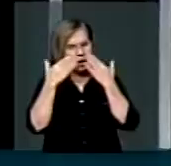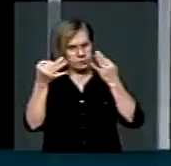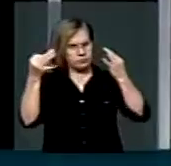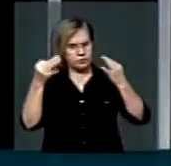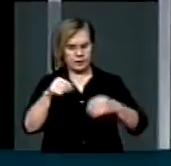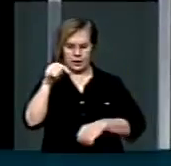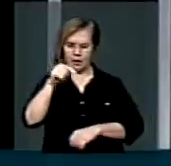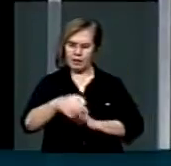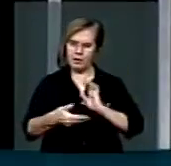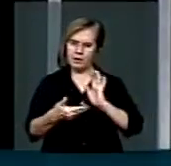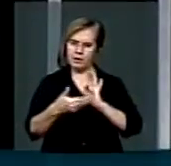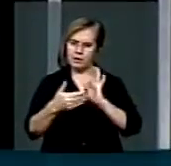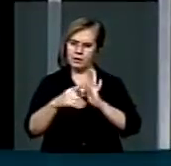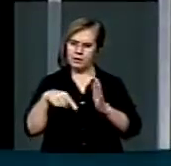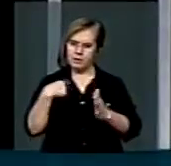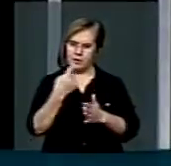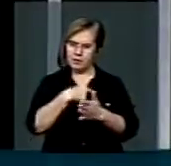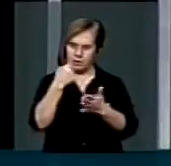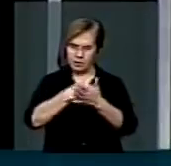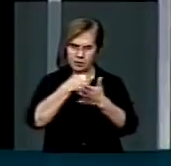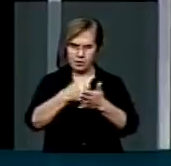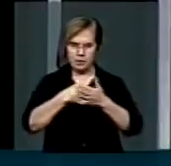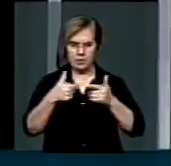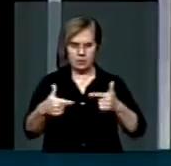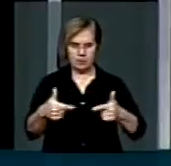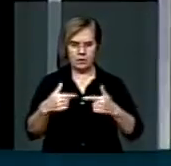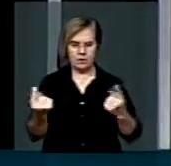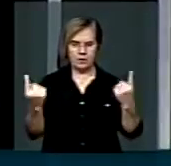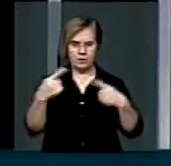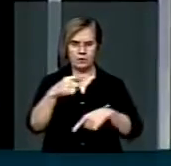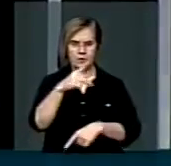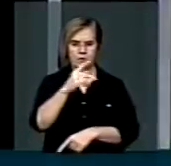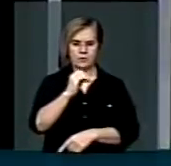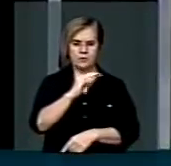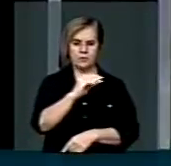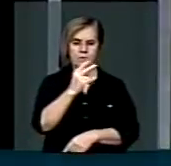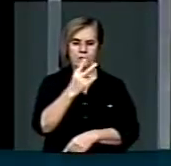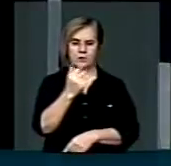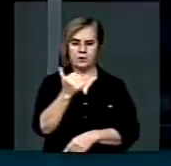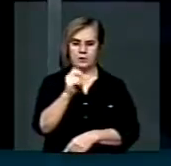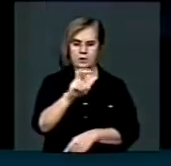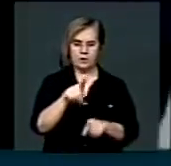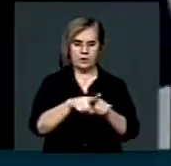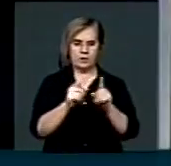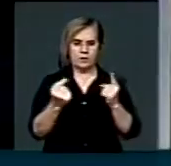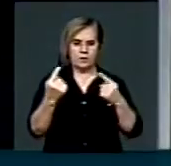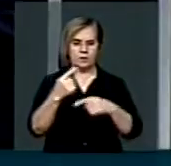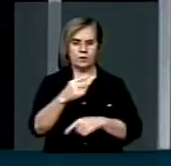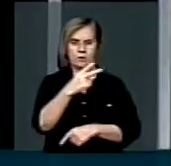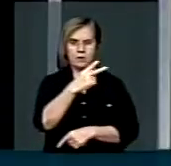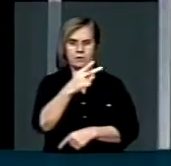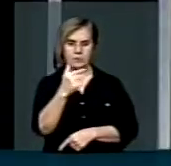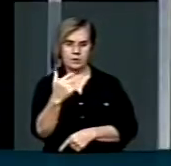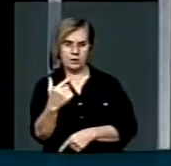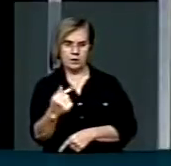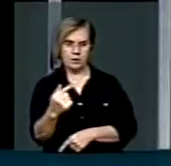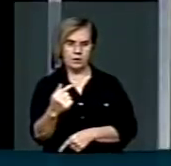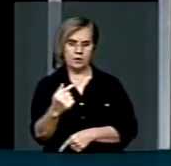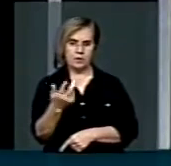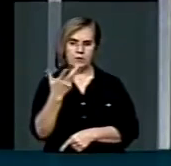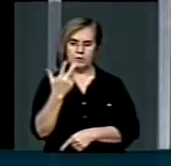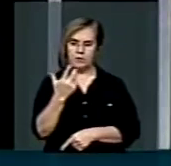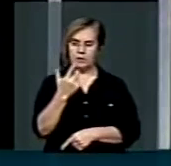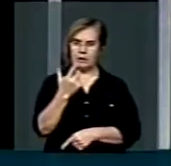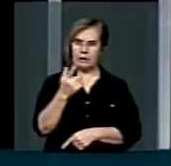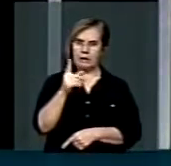nessa Casa da nossa luta contra a PEC 215, contra o PLC 227, que quer impedir